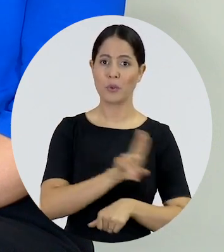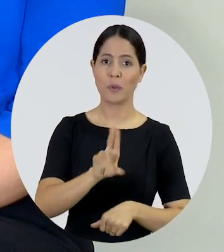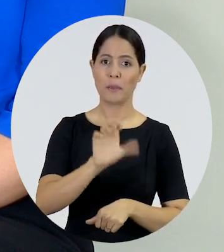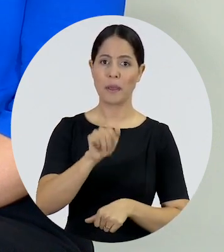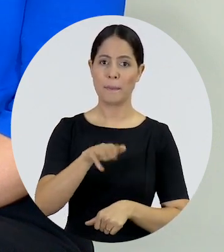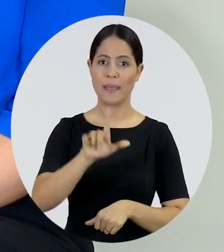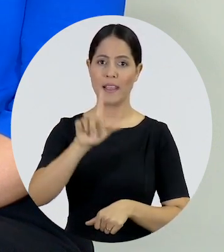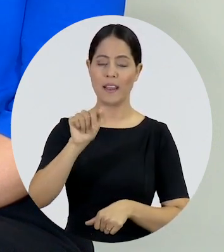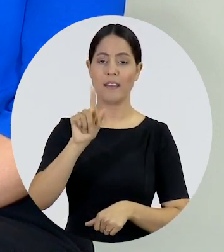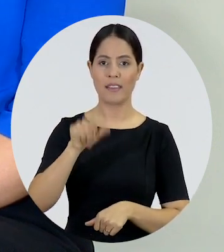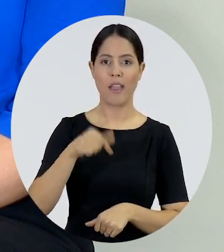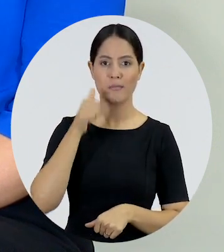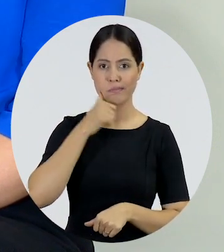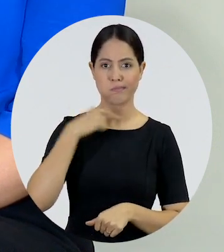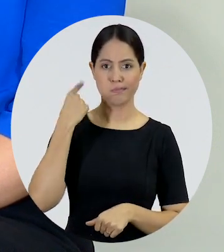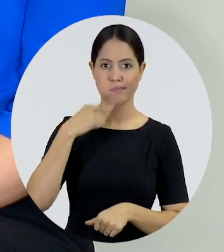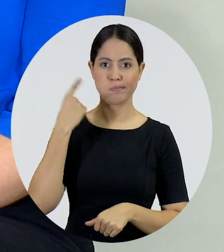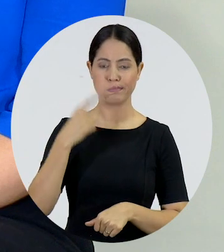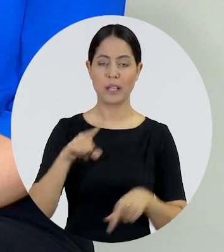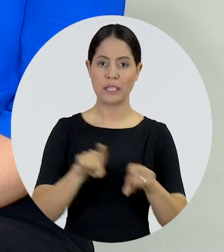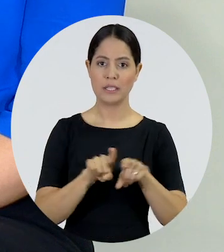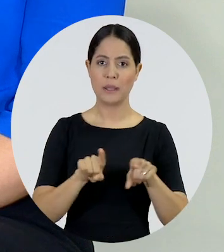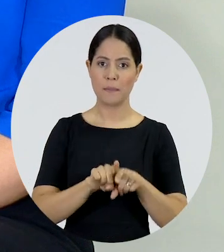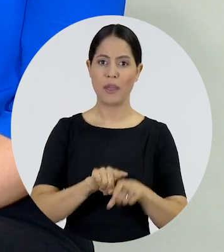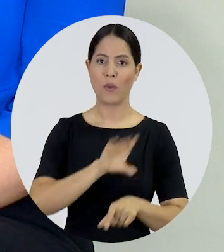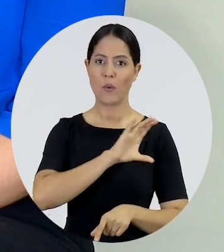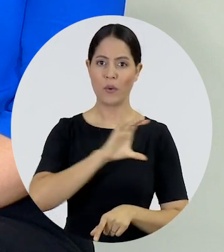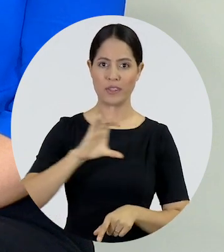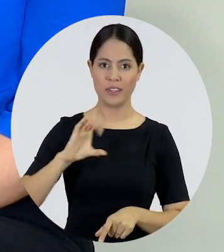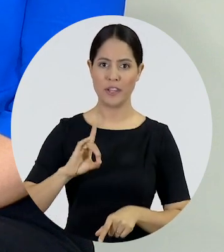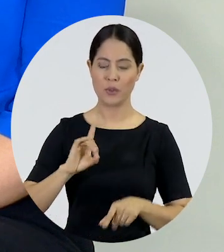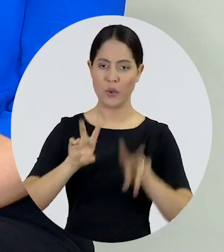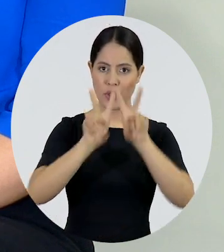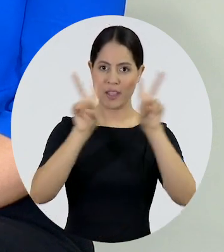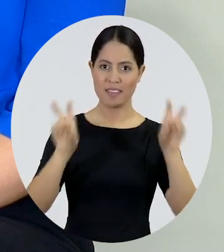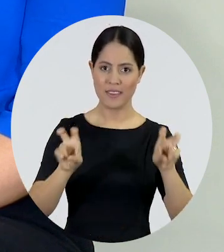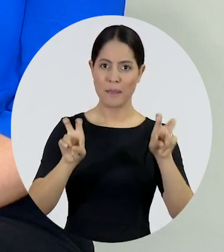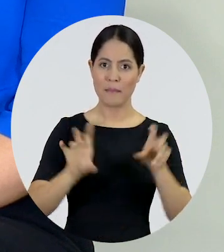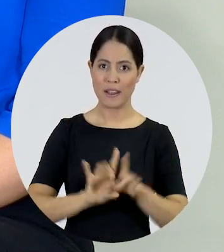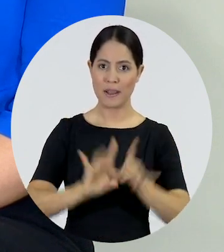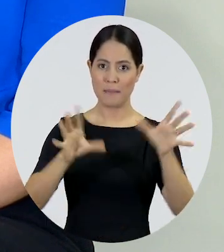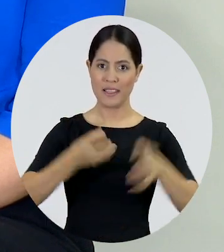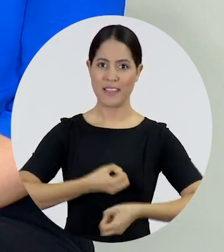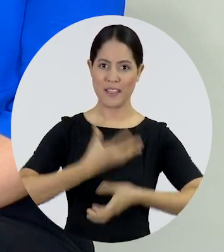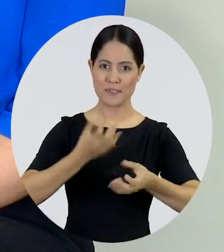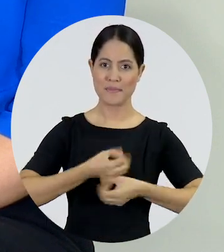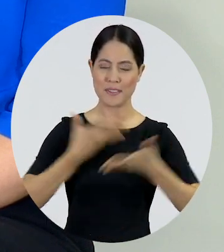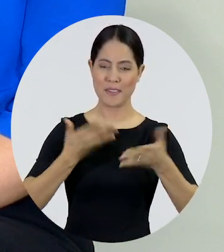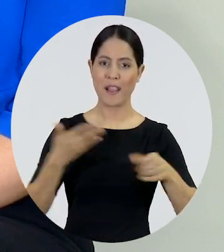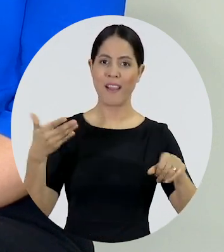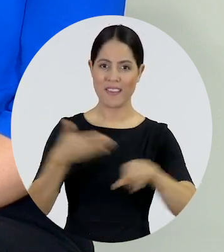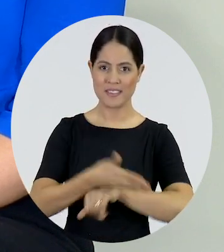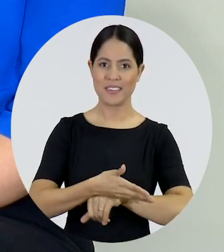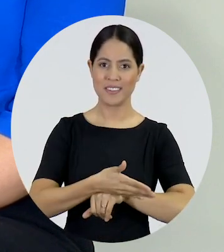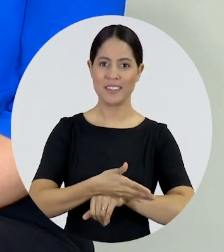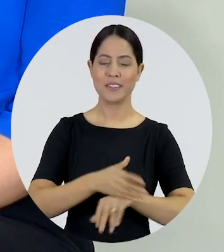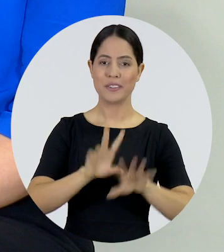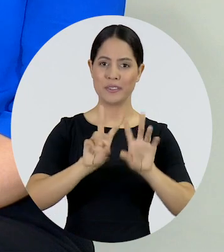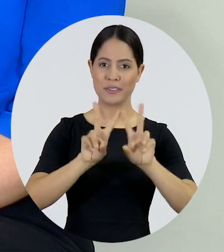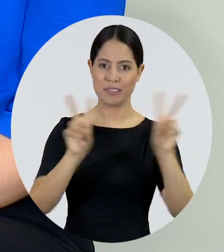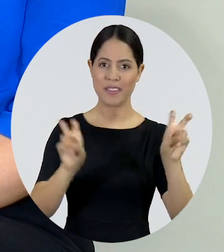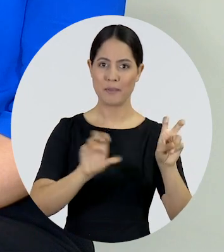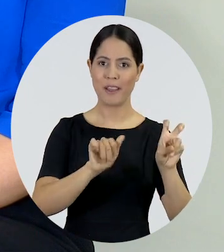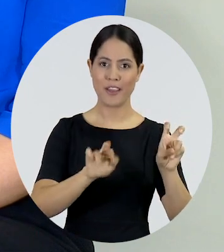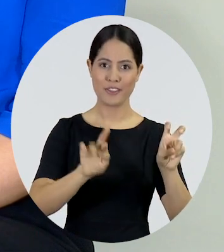advogada e coordenadora do Centro de Referência Legal em Liberdade de Expressão e acesso à informação da ONG